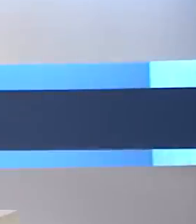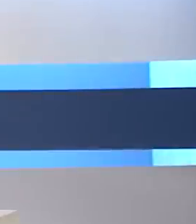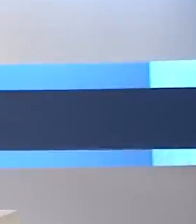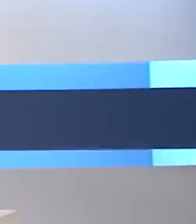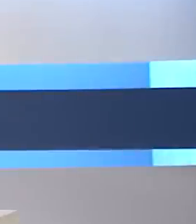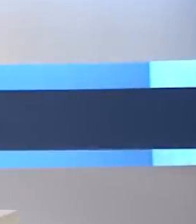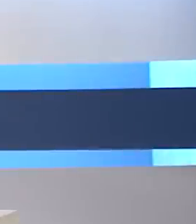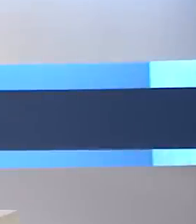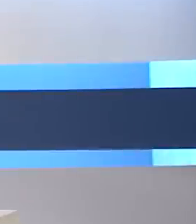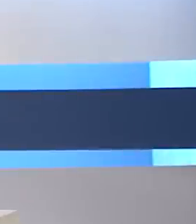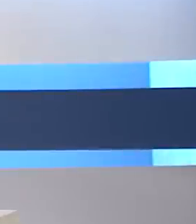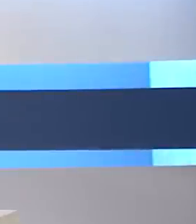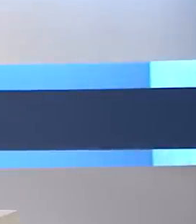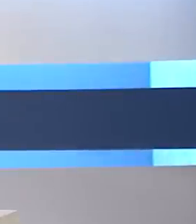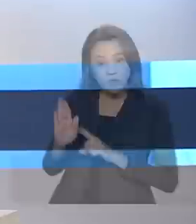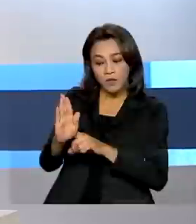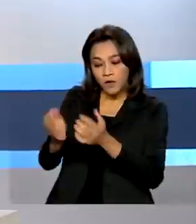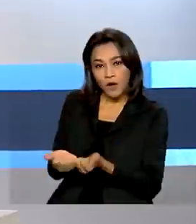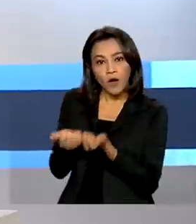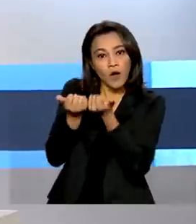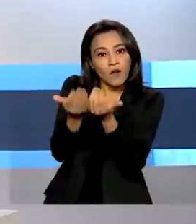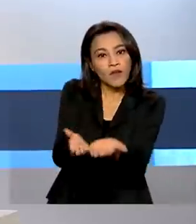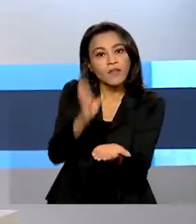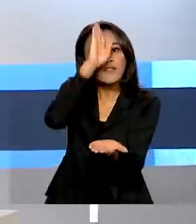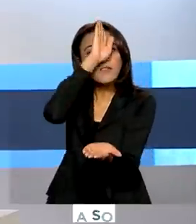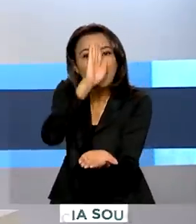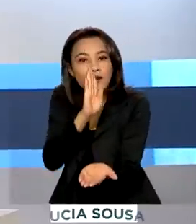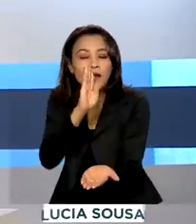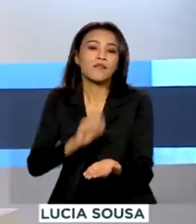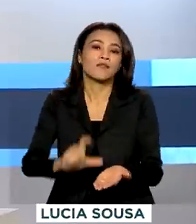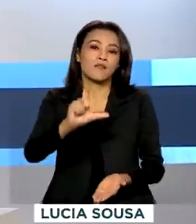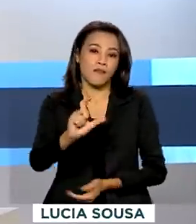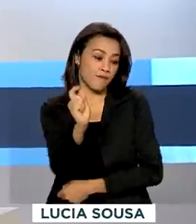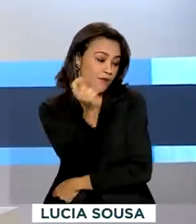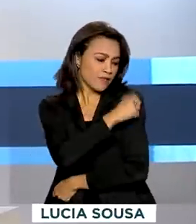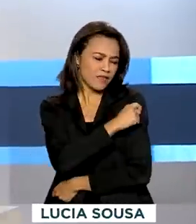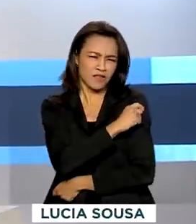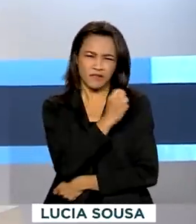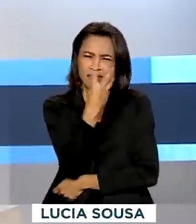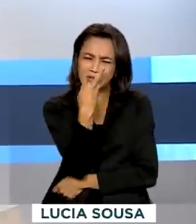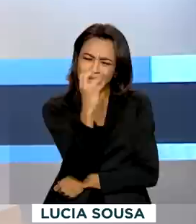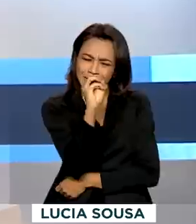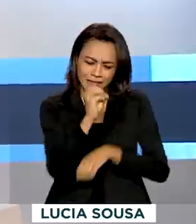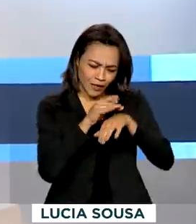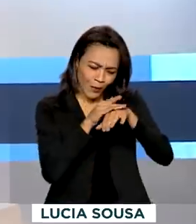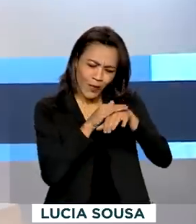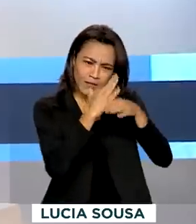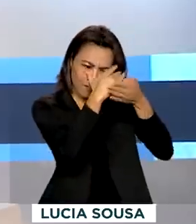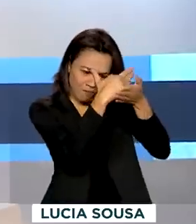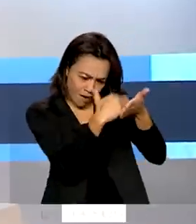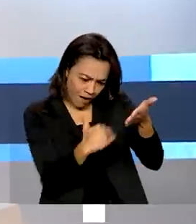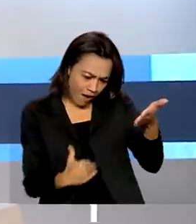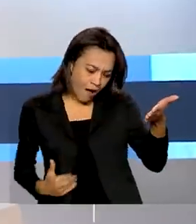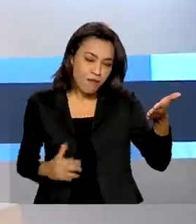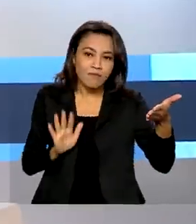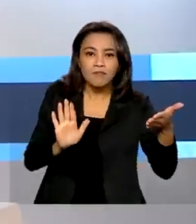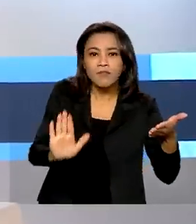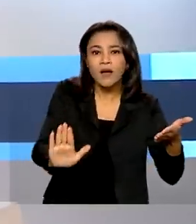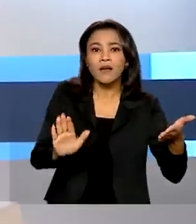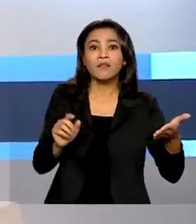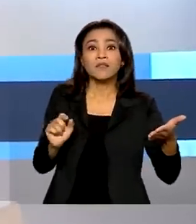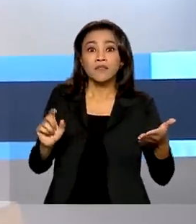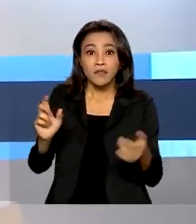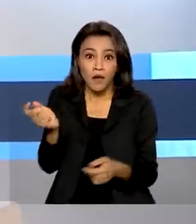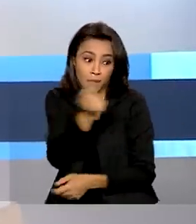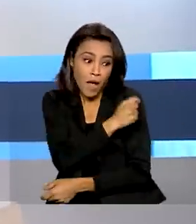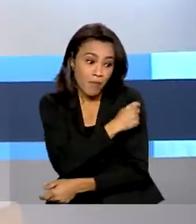O Brasil oferece de graça vacinas contra mais de 30 doenças, mas os índices de imunização